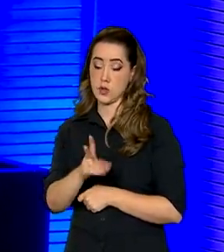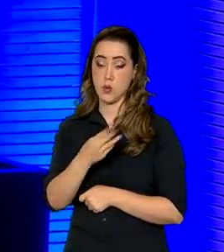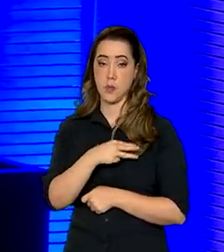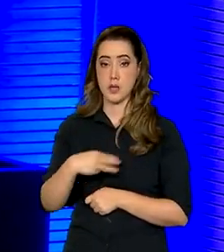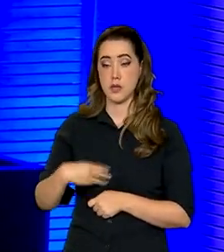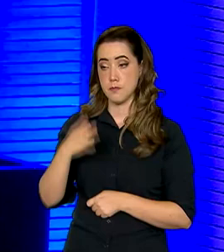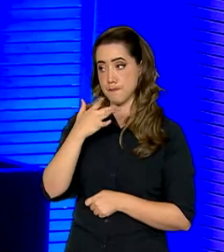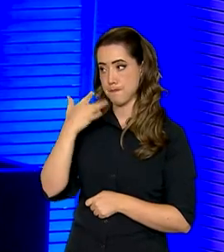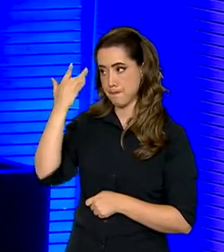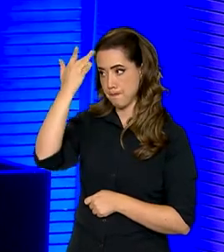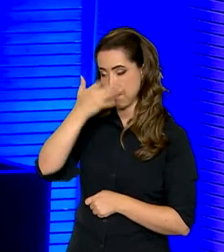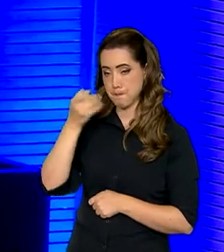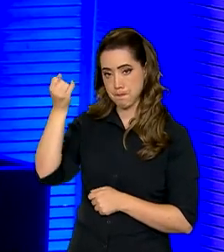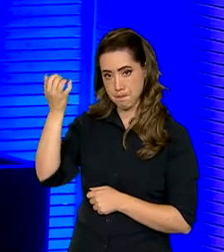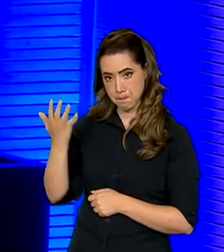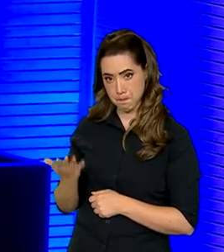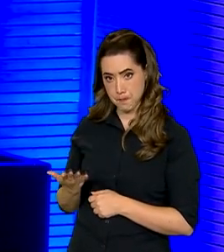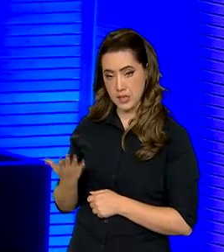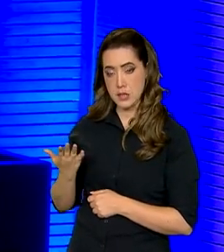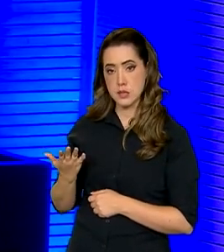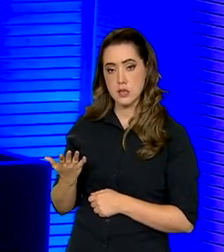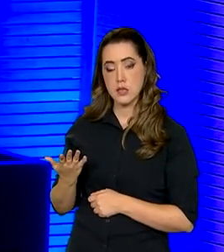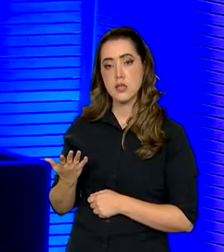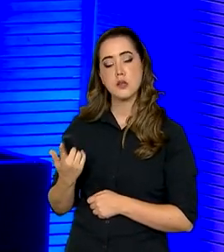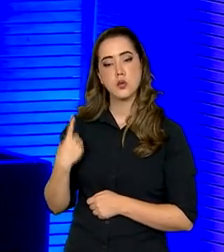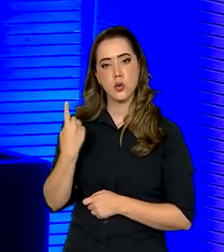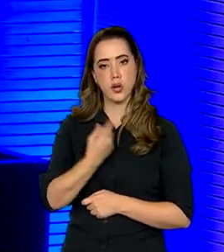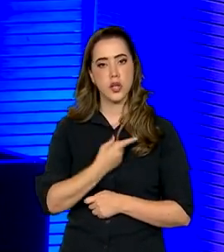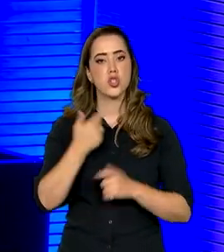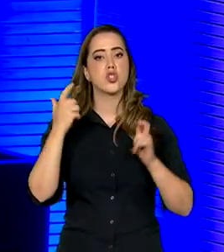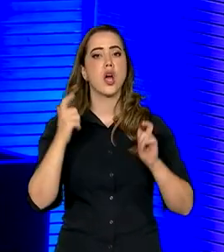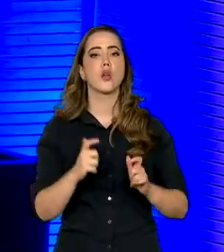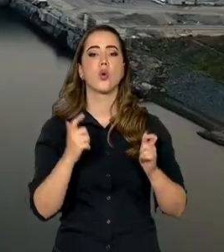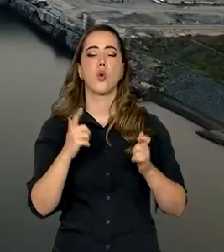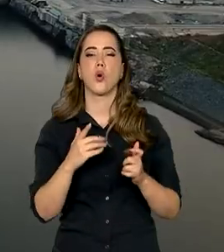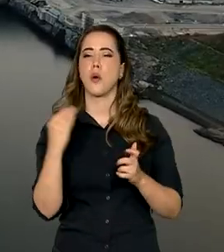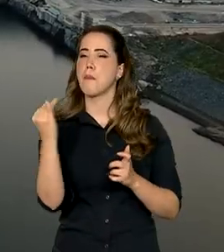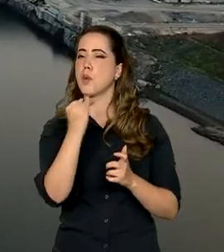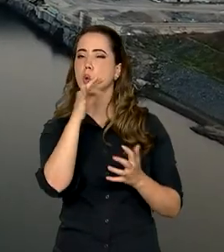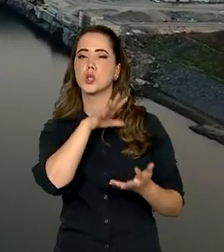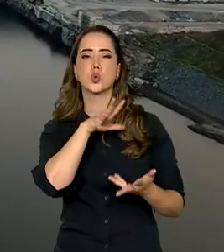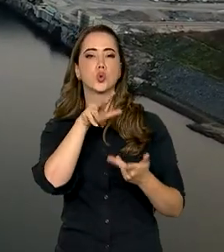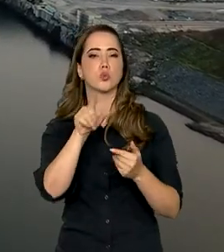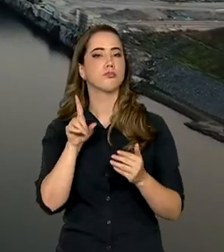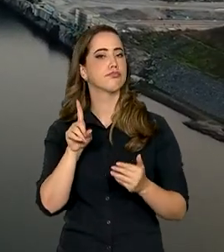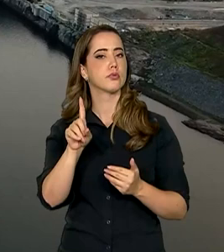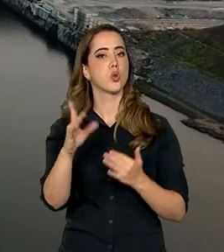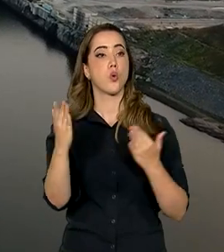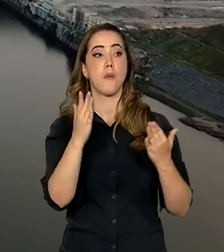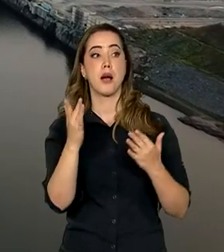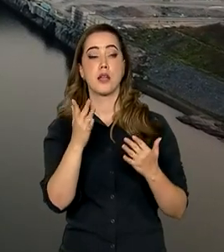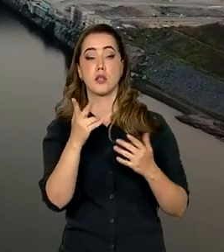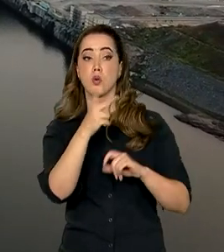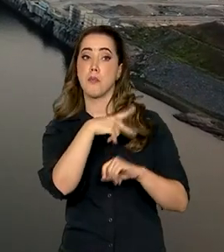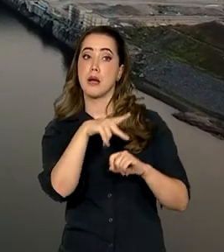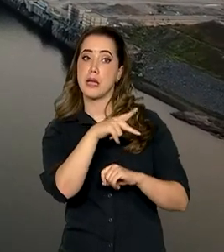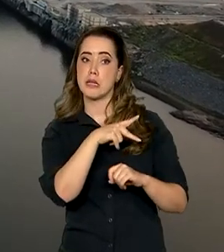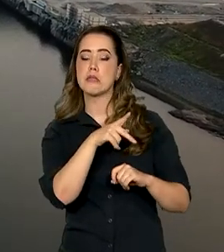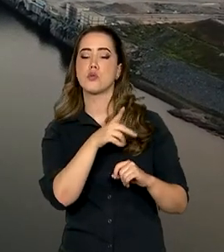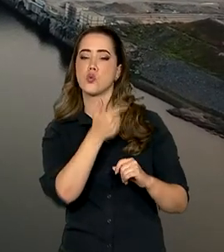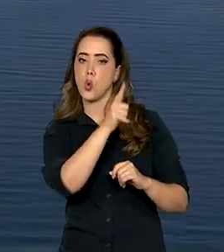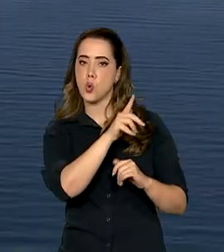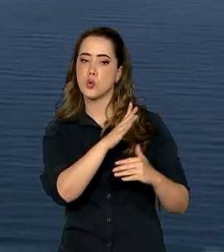ministro da Fazenda afirmou que estamos em posição privilegiada no mundo em relação a países com economias em